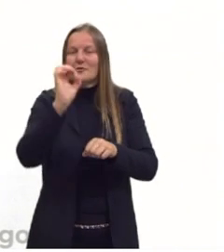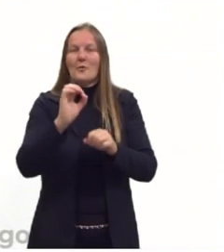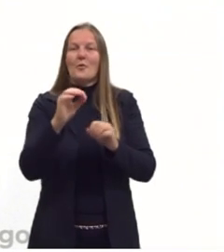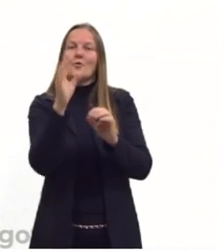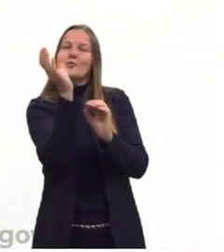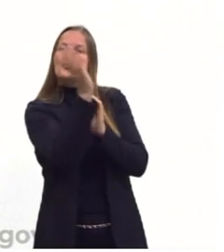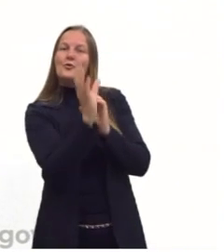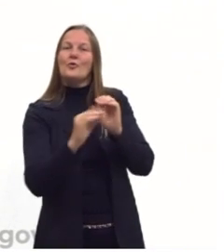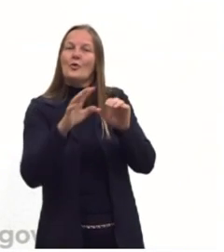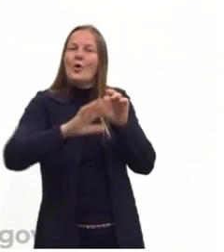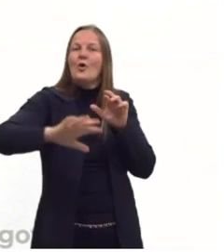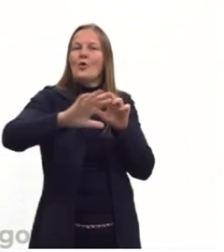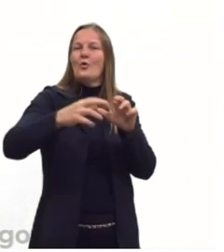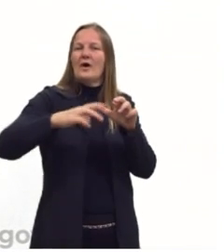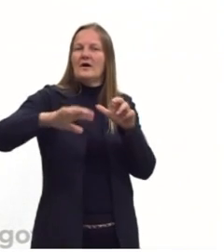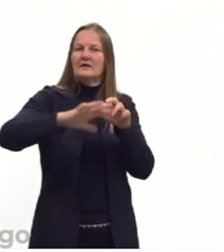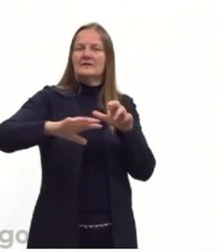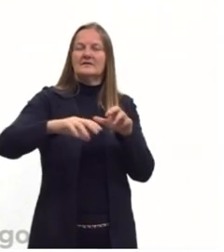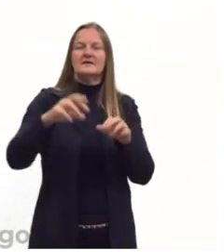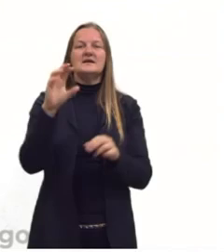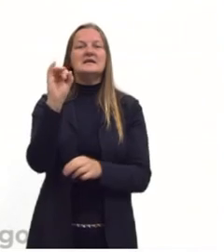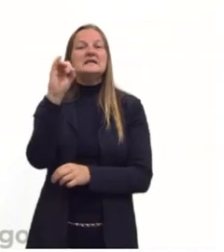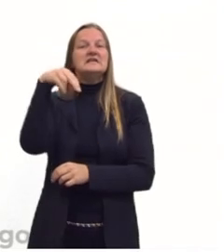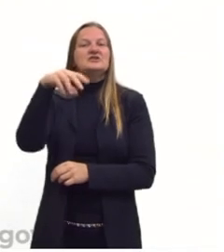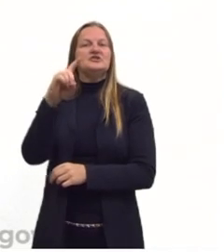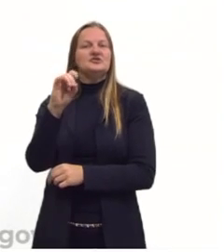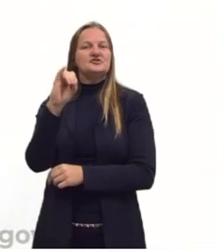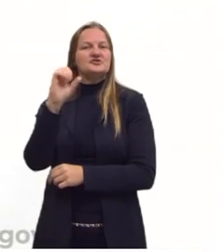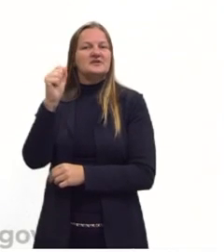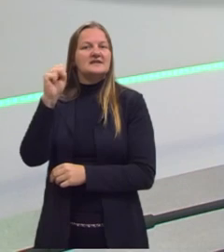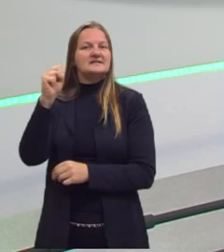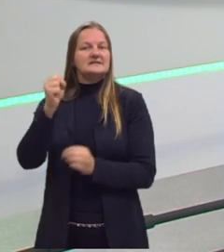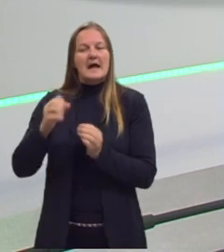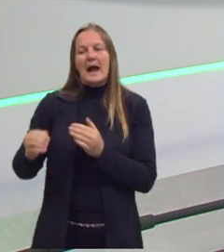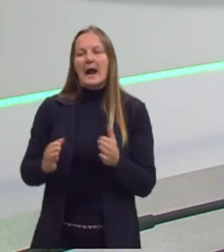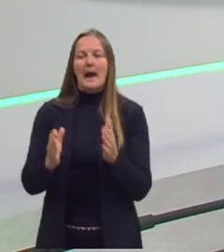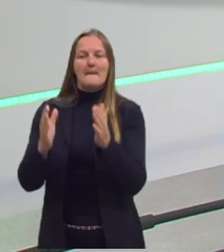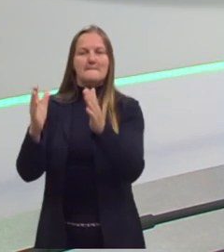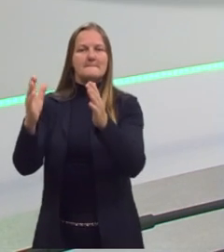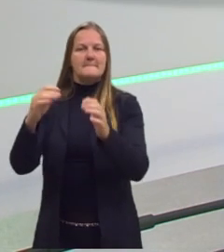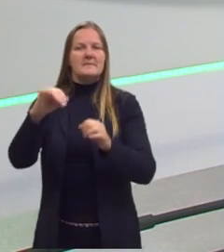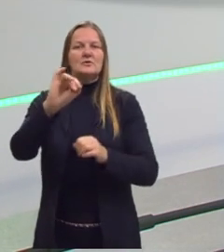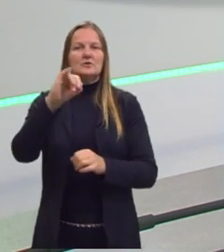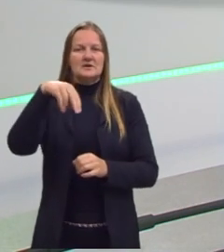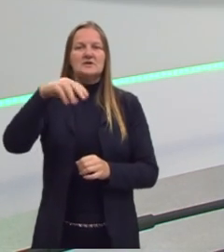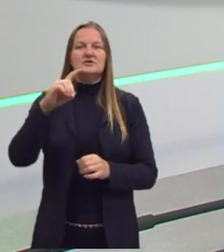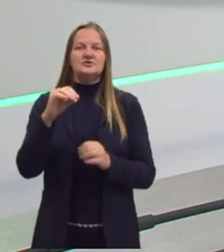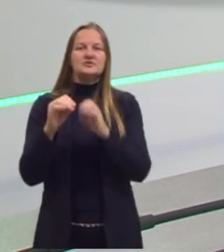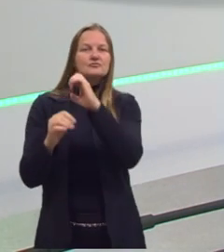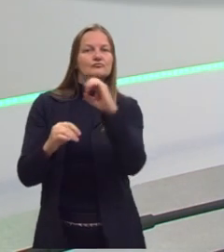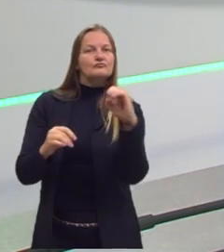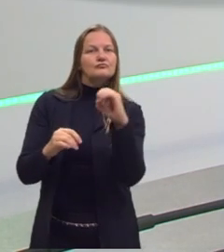era chamado de As Índias. Então, eles procuraram chegar nas Índias orientais,